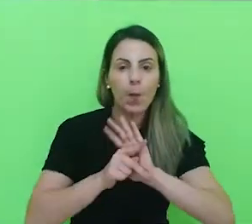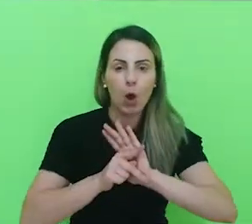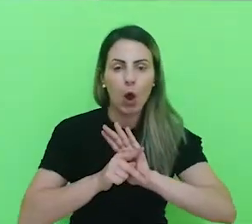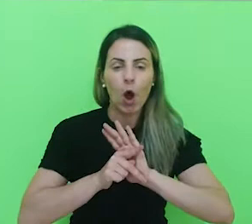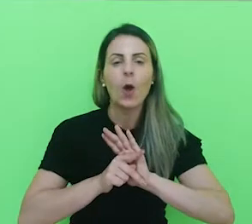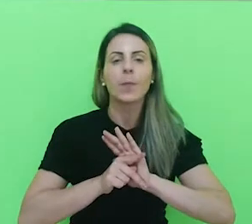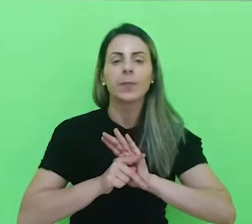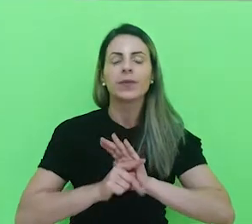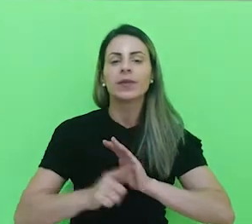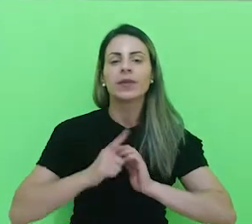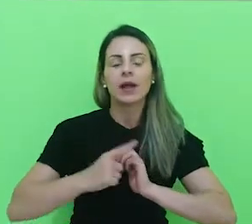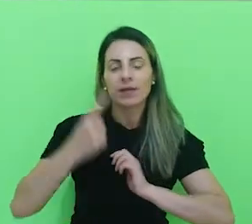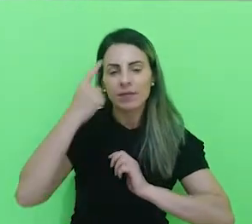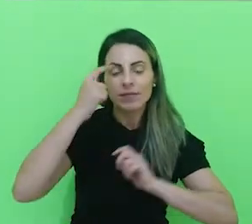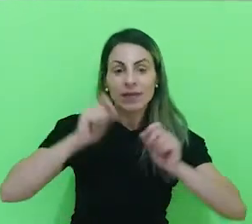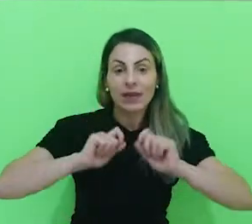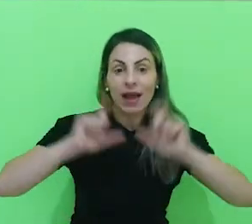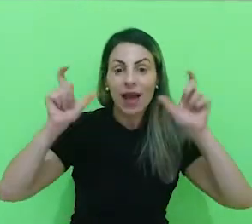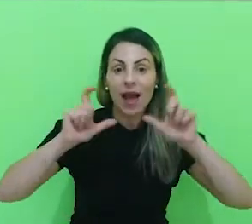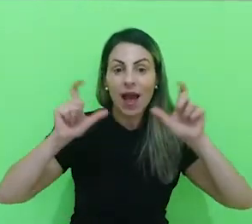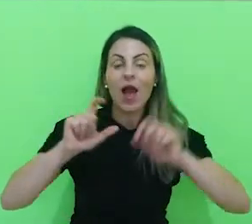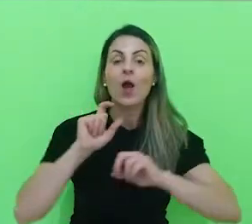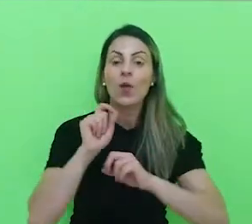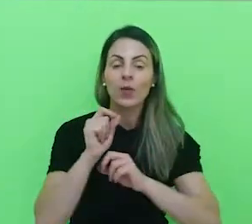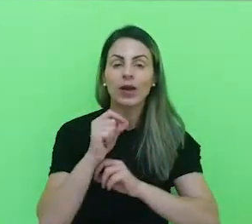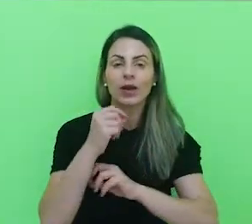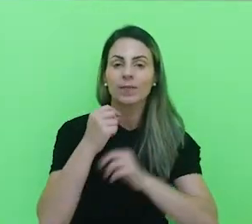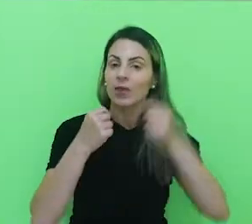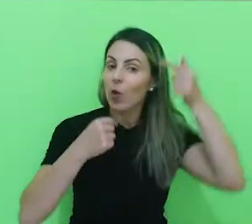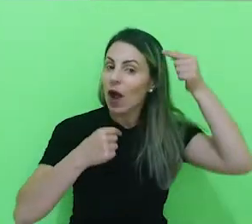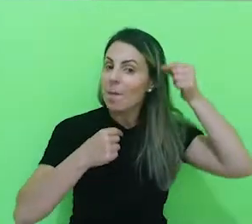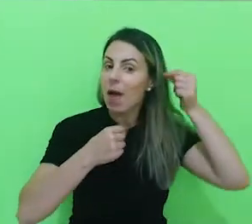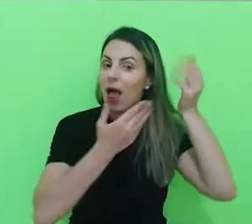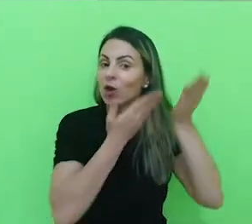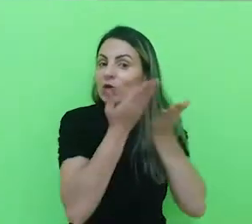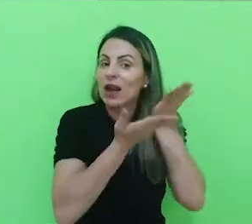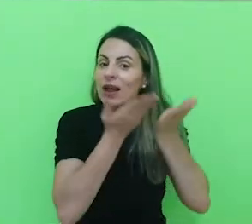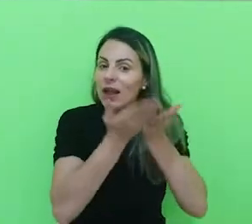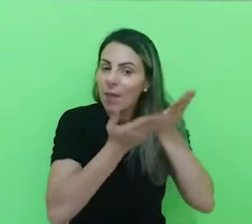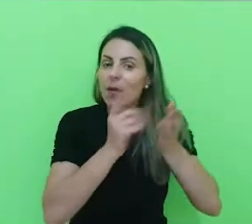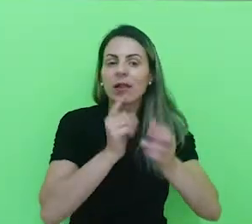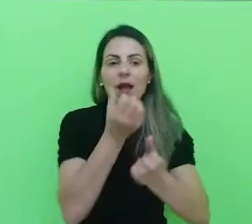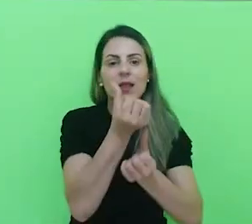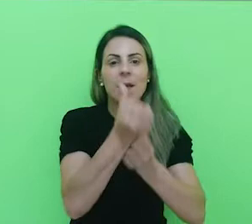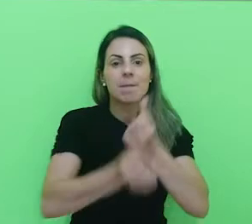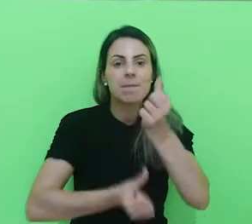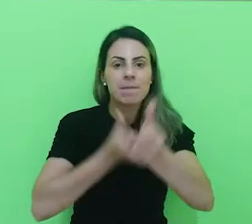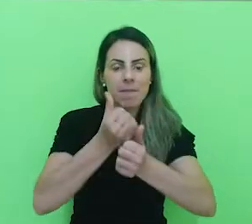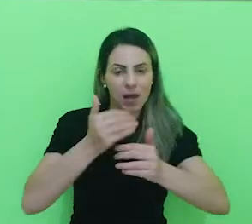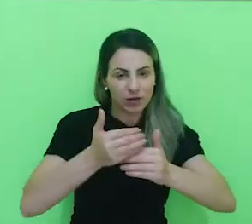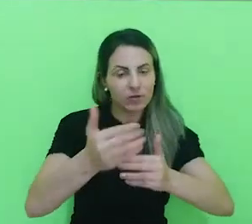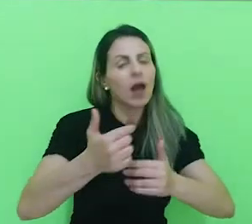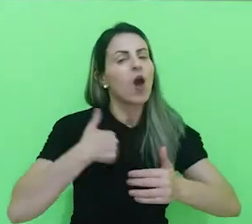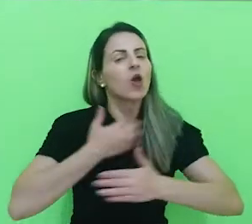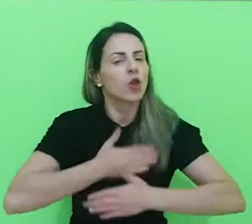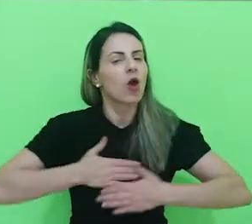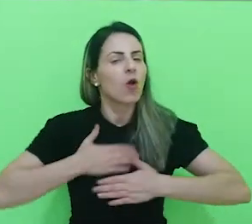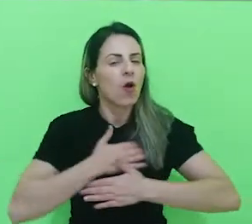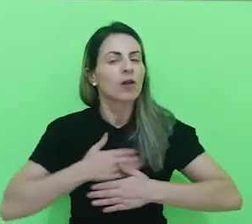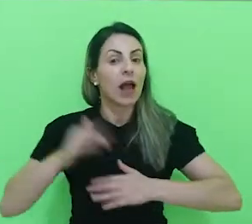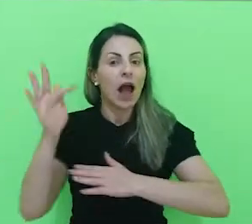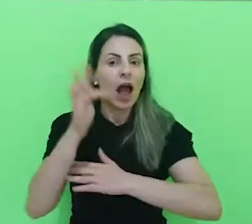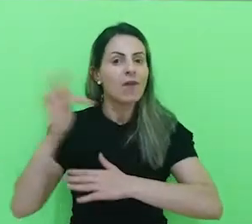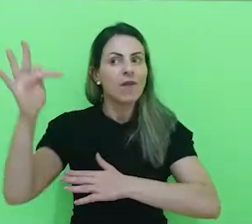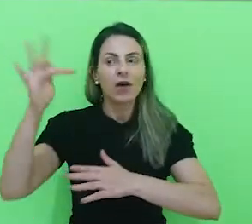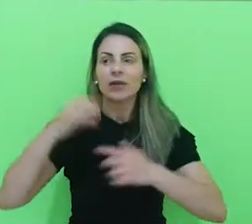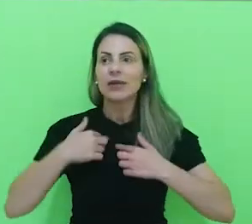vai me despertar seriam os tratamentos capilares, que teremos no próximo semestre. Estou gostando bastante, a faculdade está suprindo